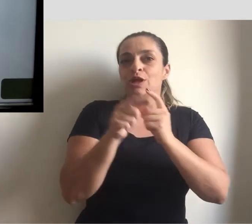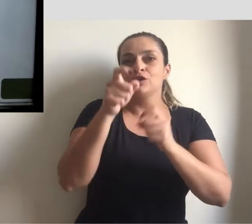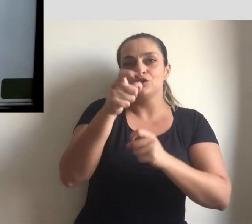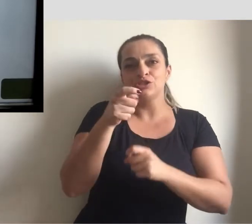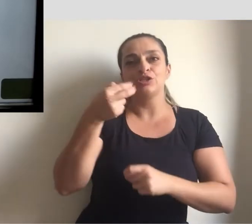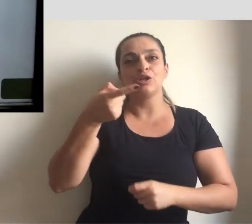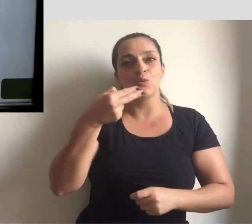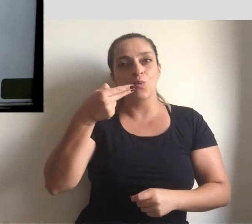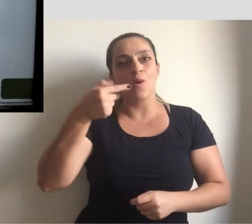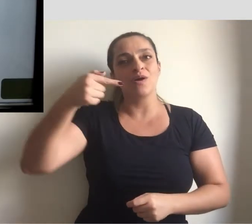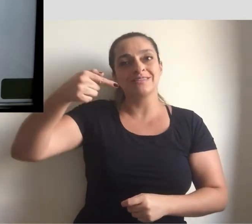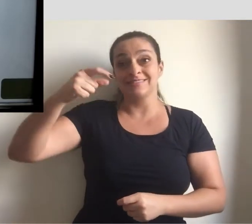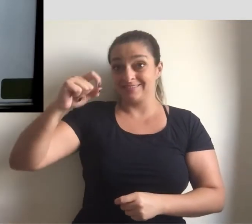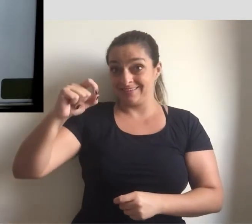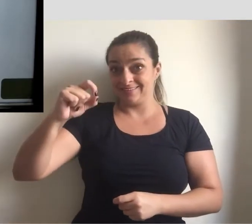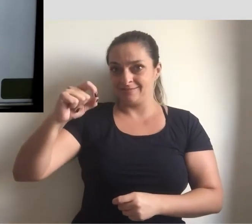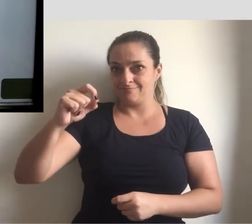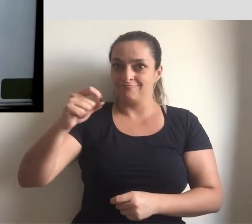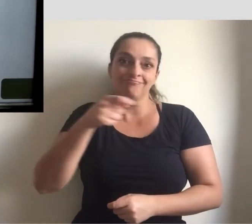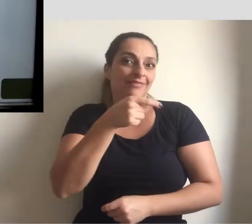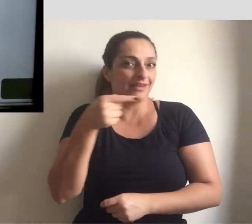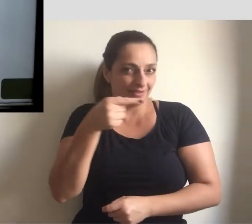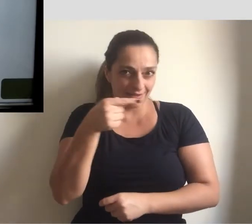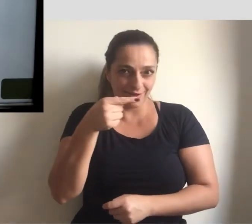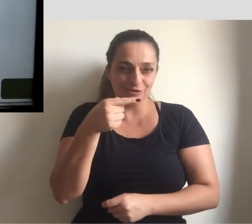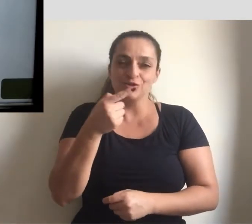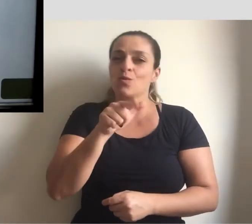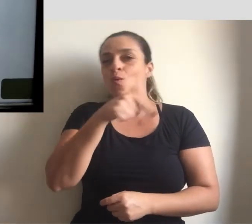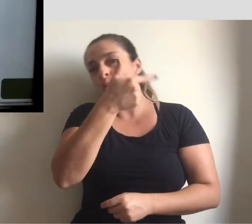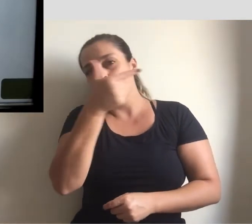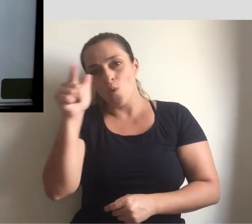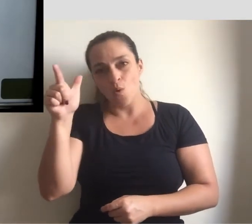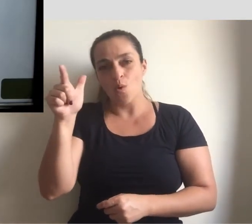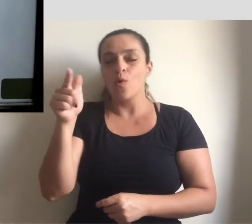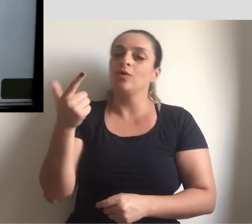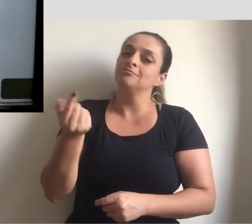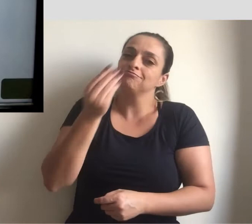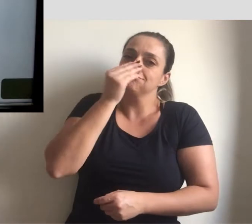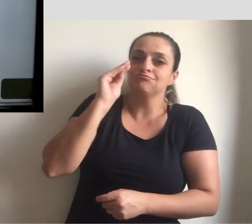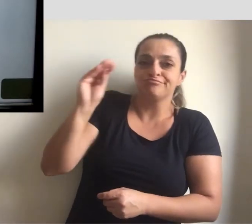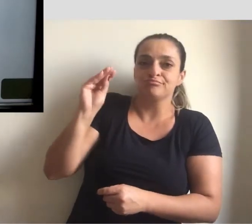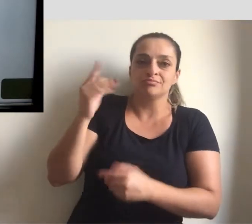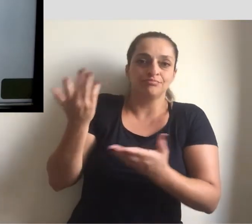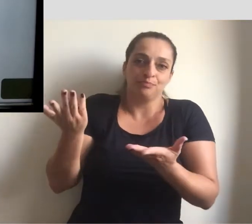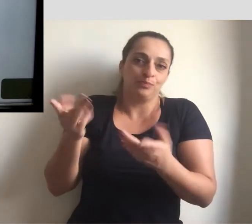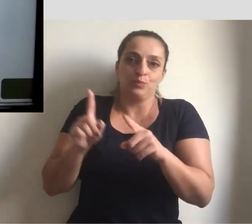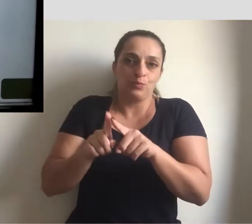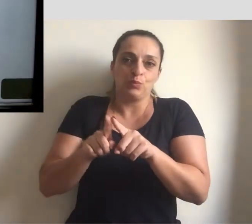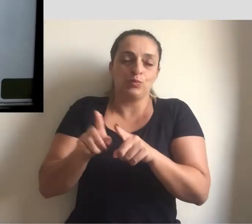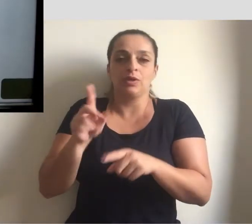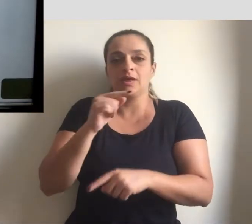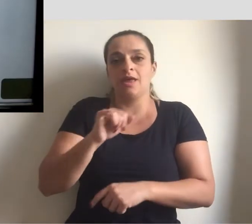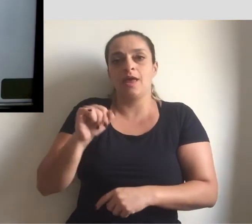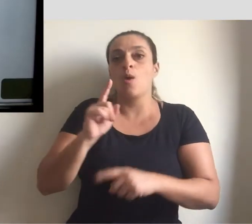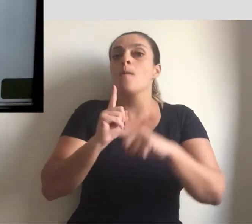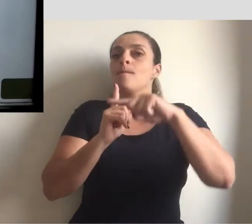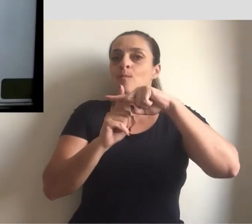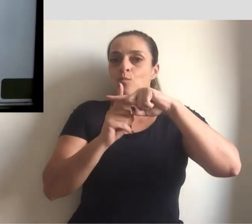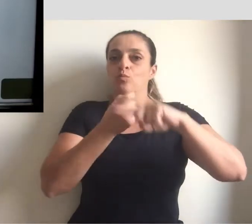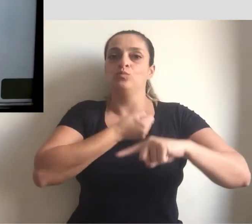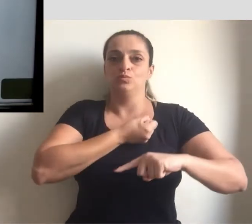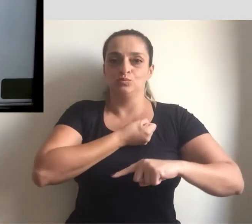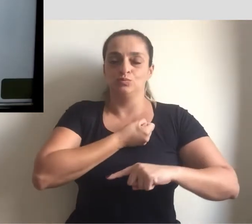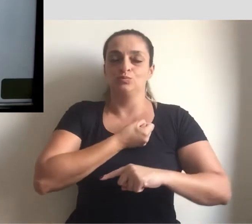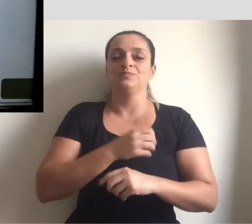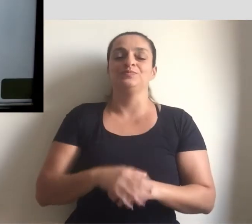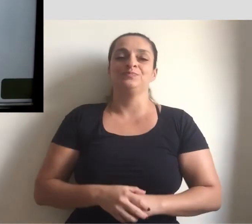igual a 70. E o outro resultado negativo será desprezível, descartado, porque o número, ele